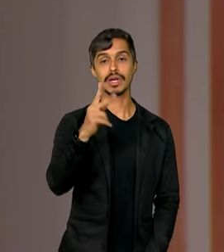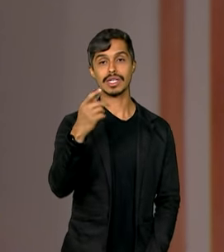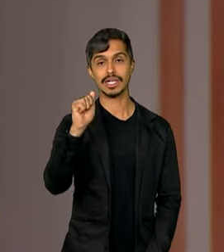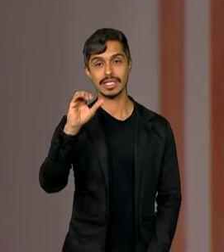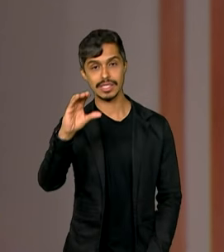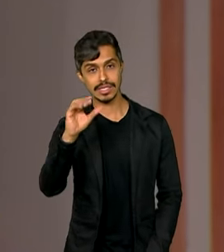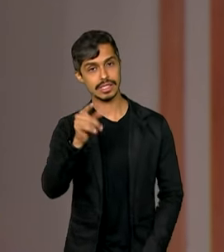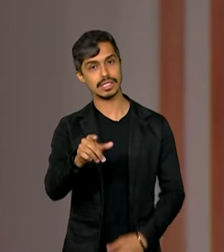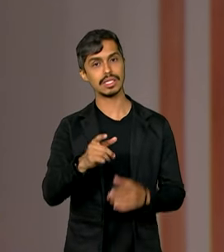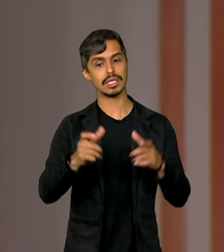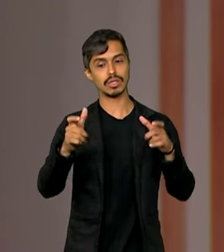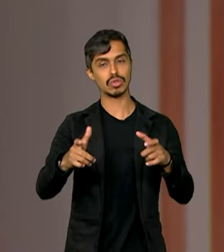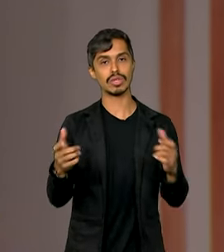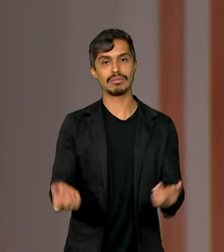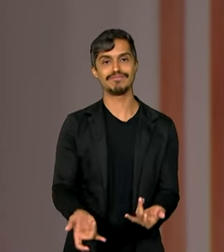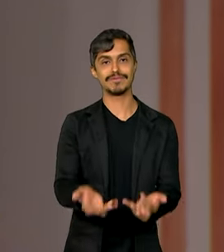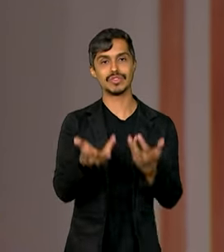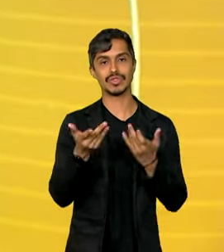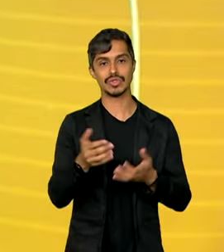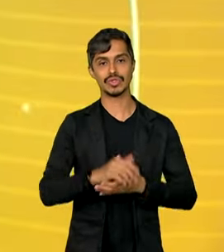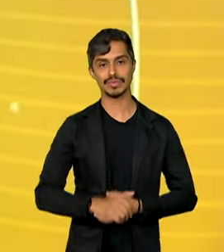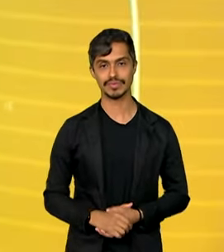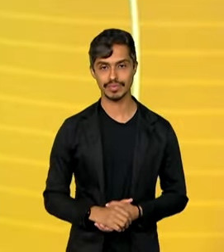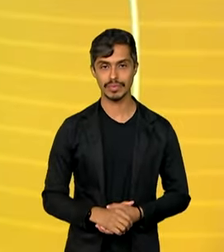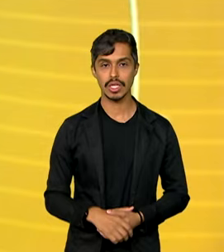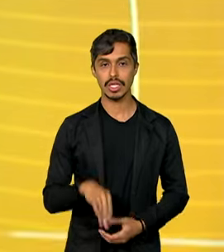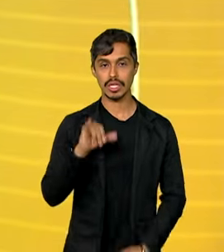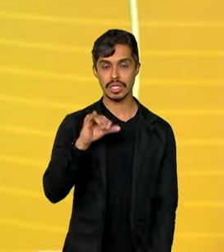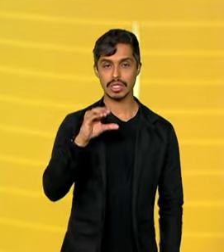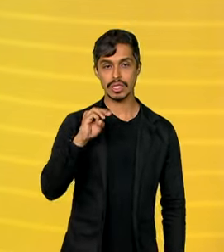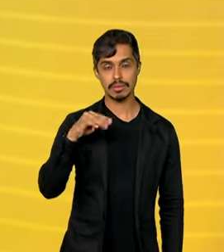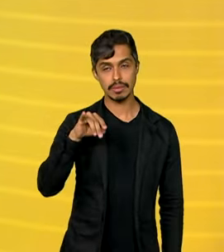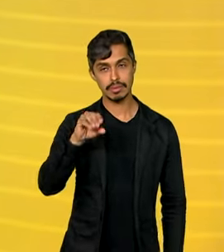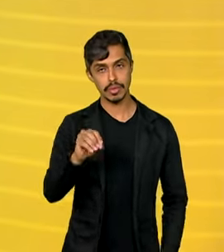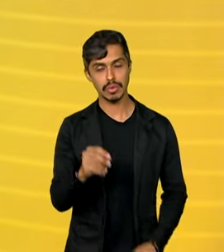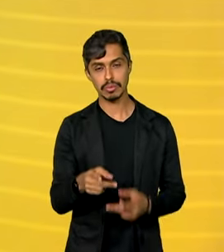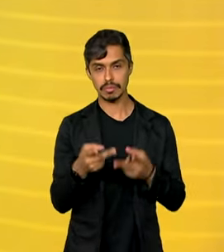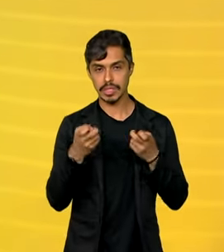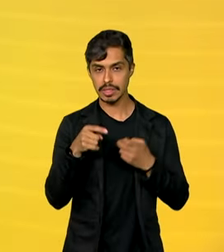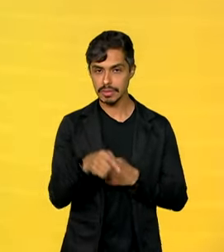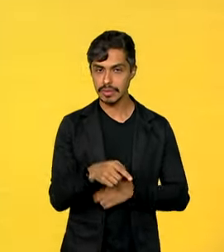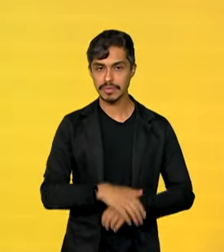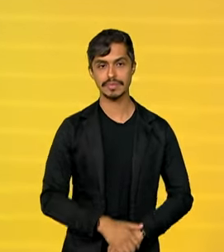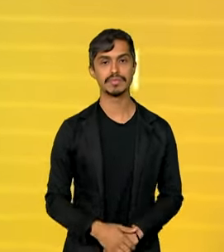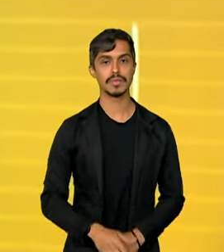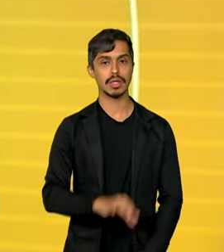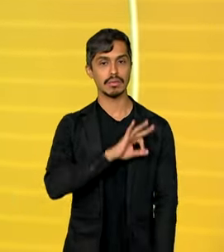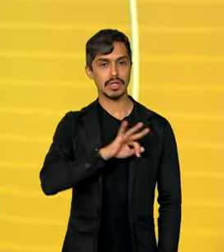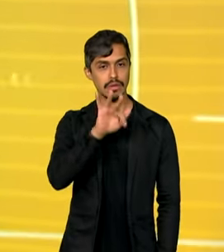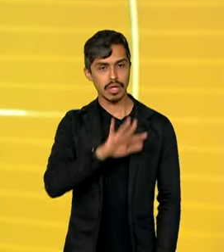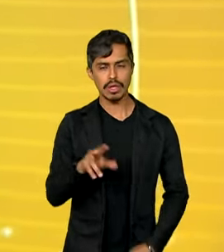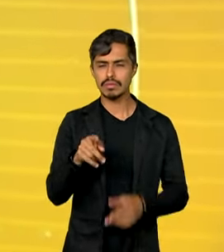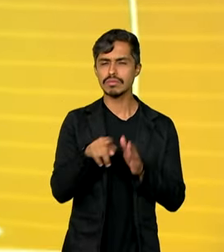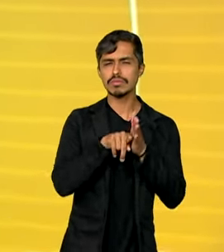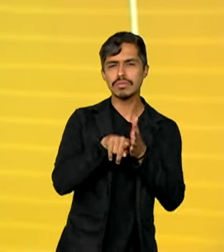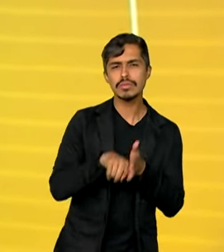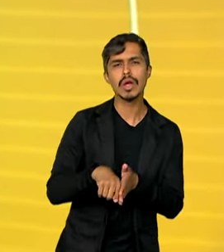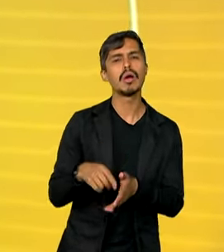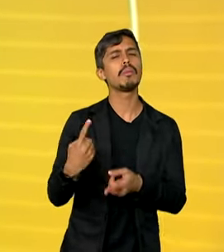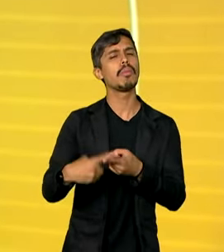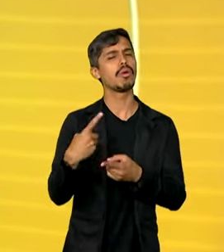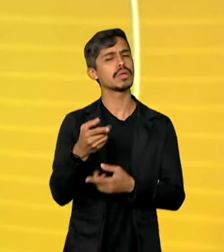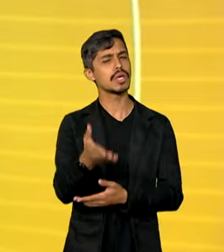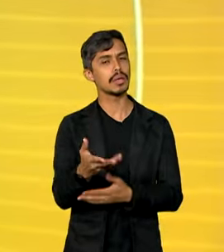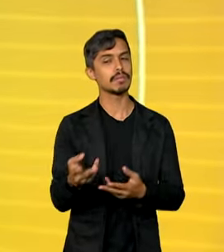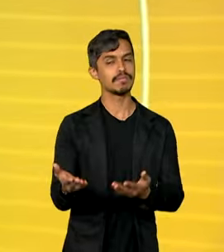Conservação da Biodiversidade. A Polícia Federal está investigando a causa de mais esse incêndio, e os indícios são de